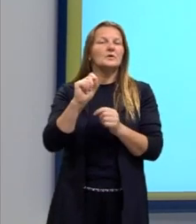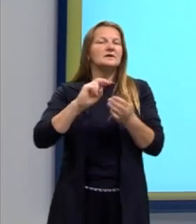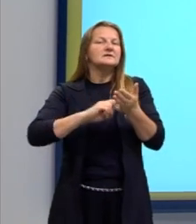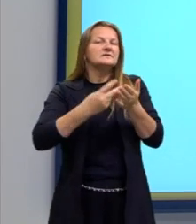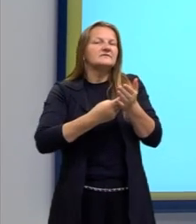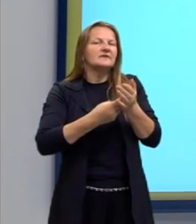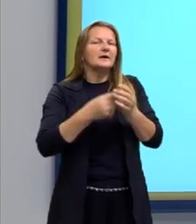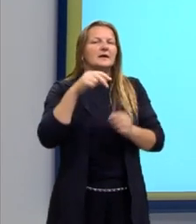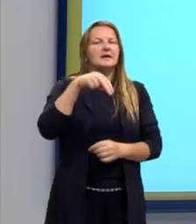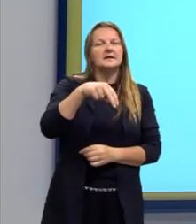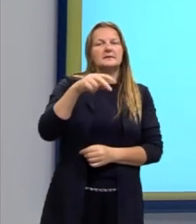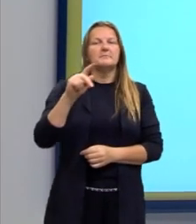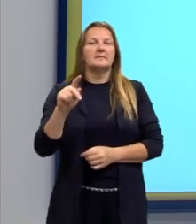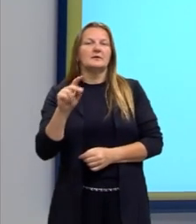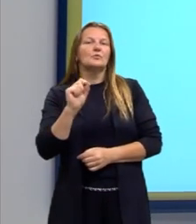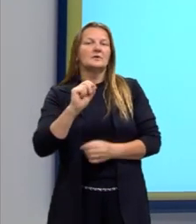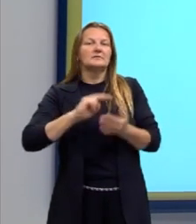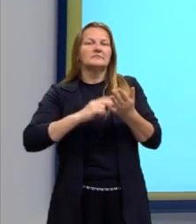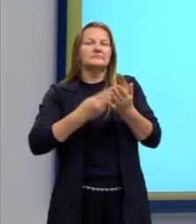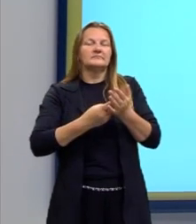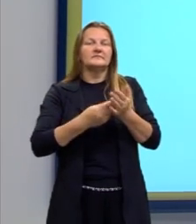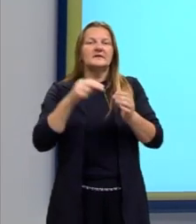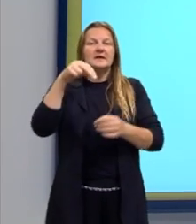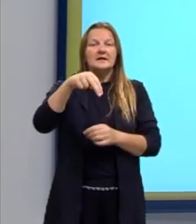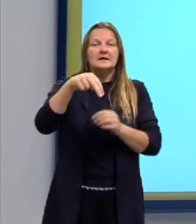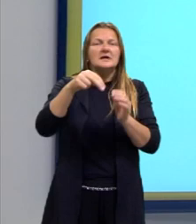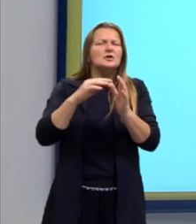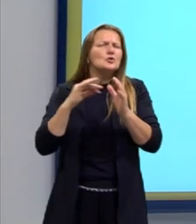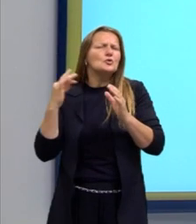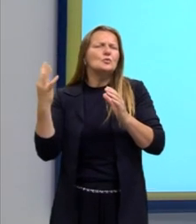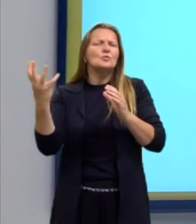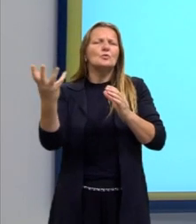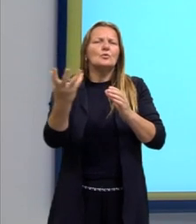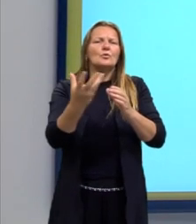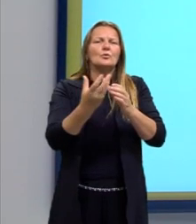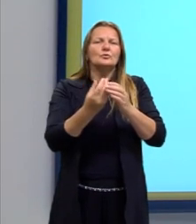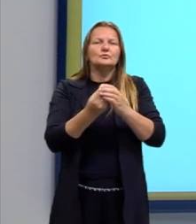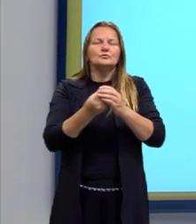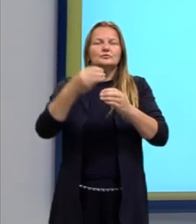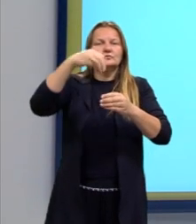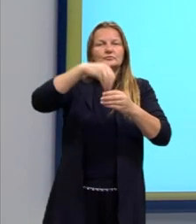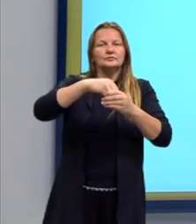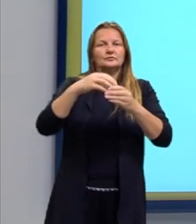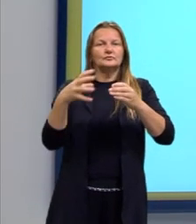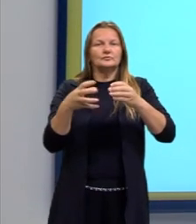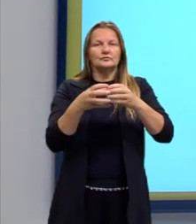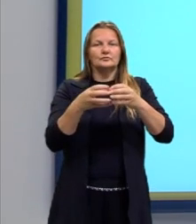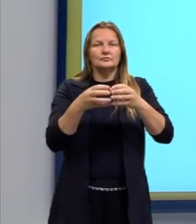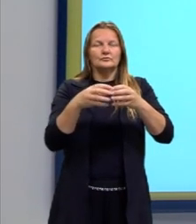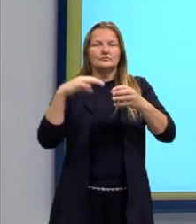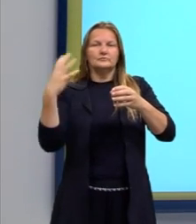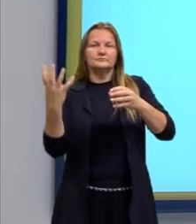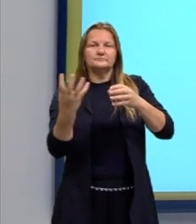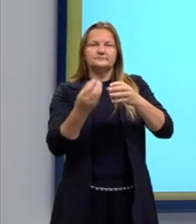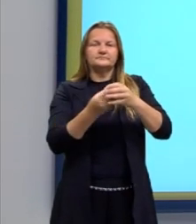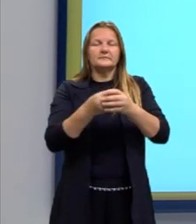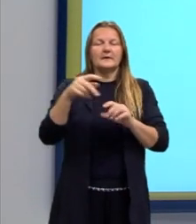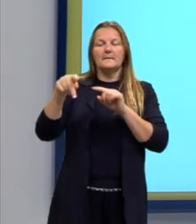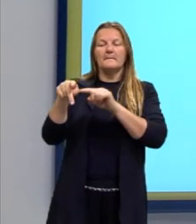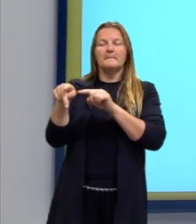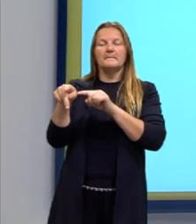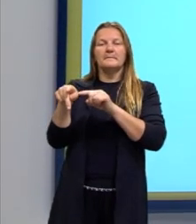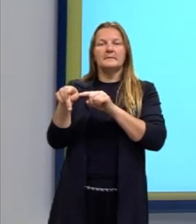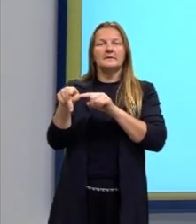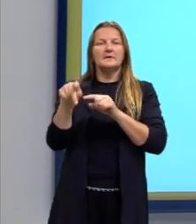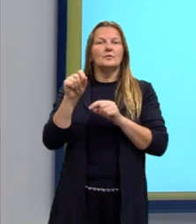termos? O N é todos, né? Os elementos envolvidos nesse agrupamento. E o P é quando a gente